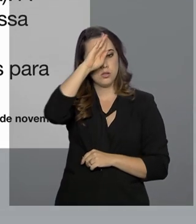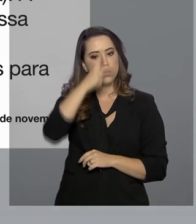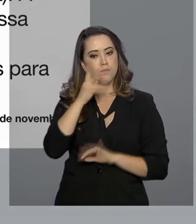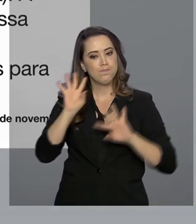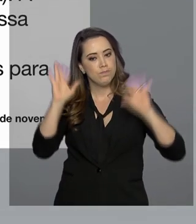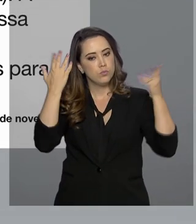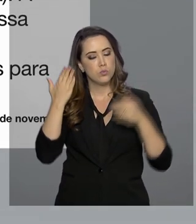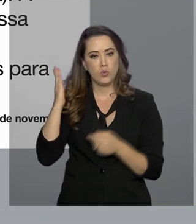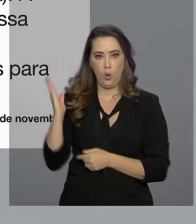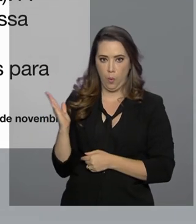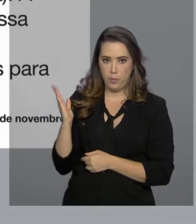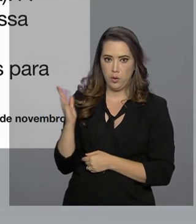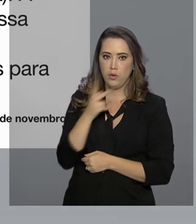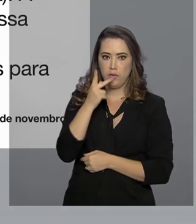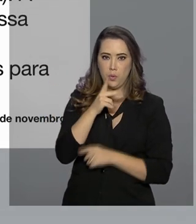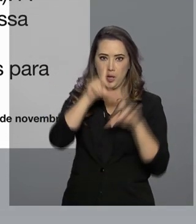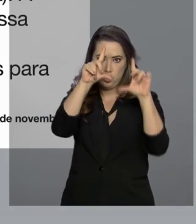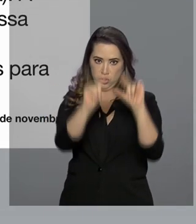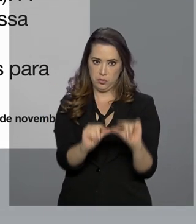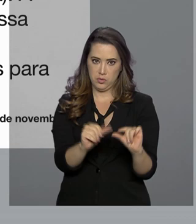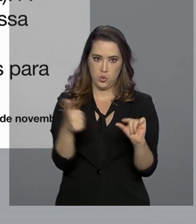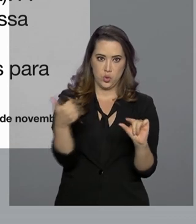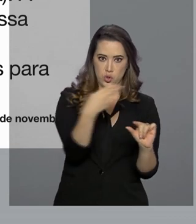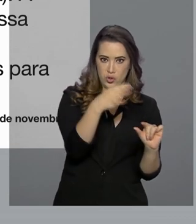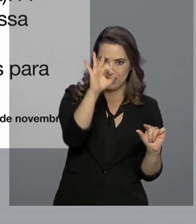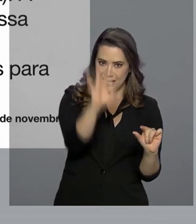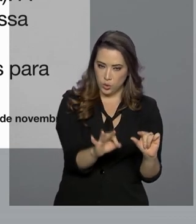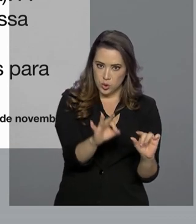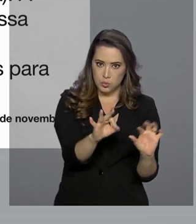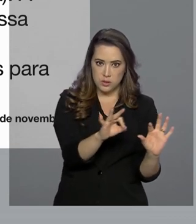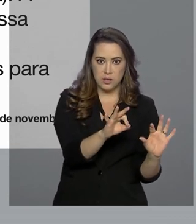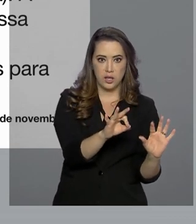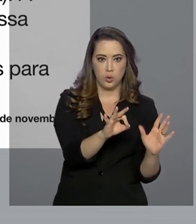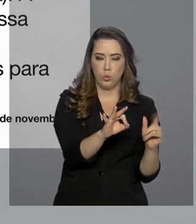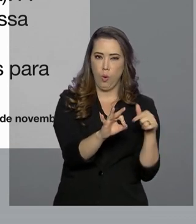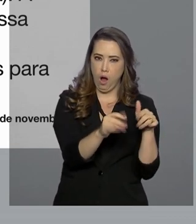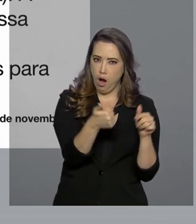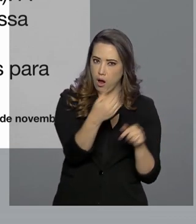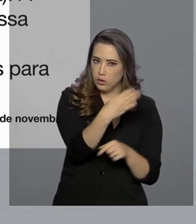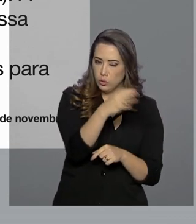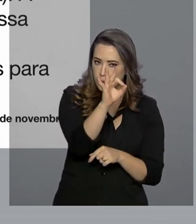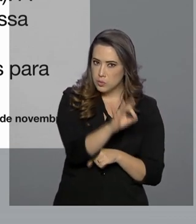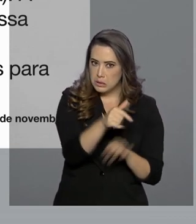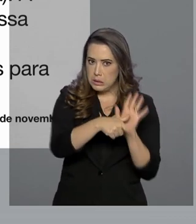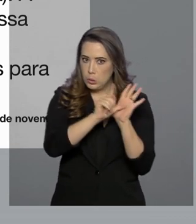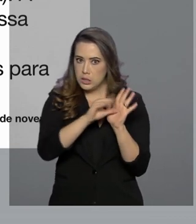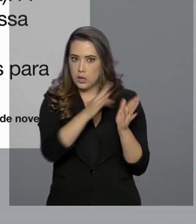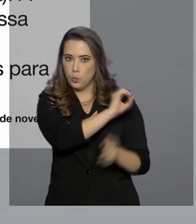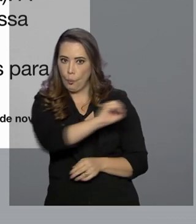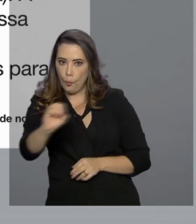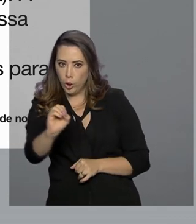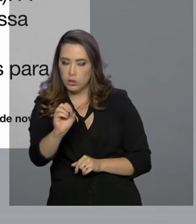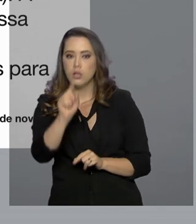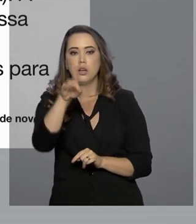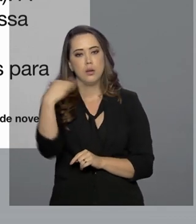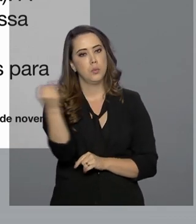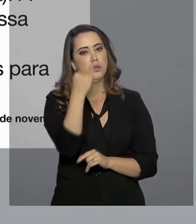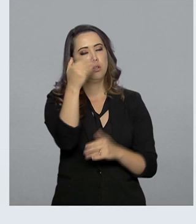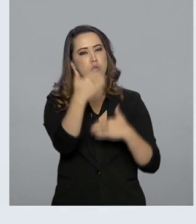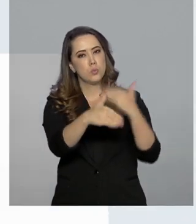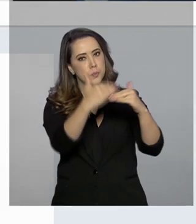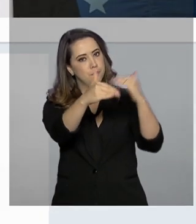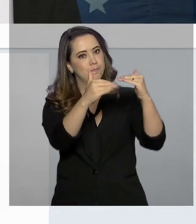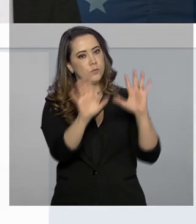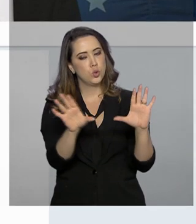Segundo ele, a redução de 14% para zero na alíquota é um passo importante para o crescimento do setor no país.